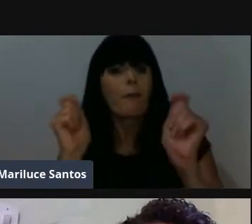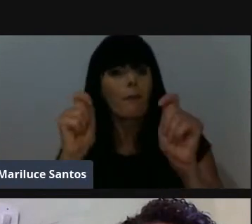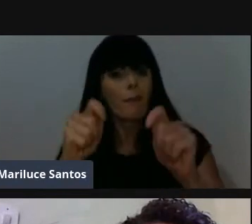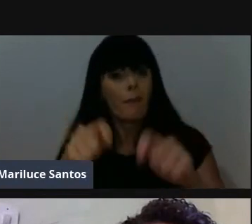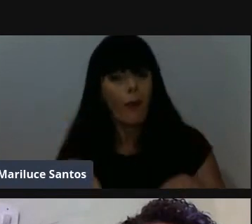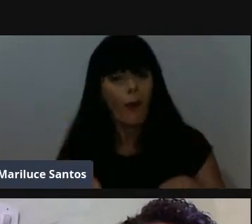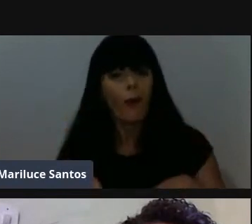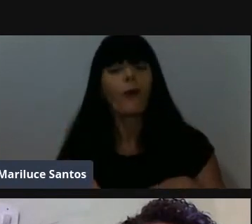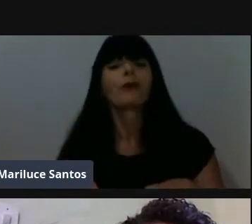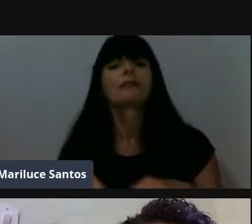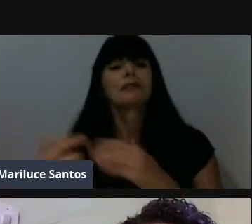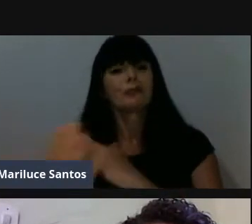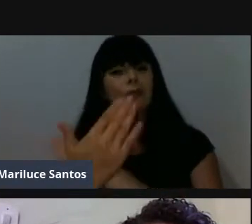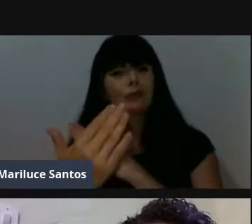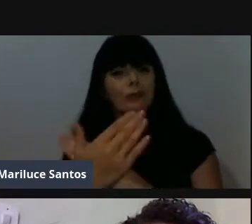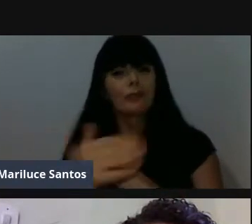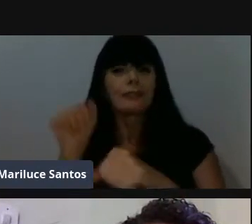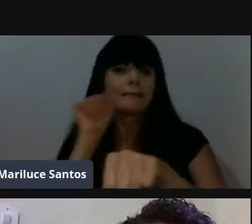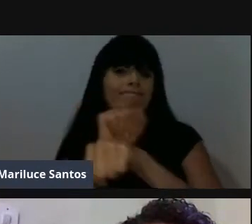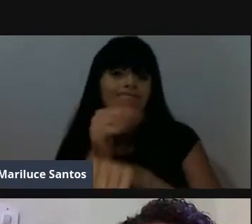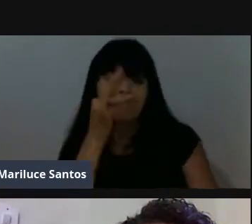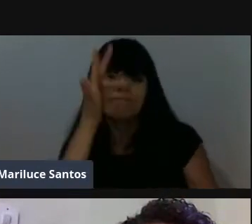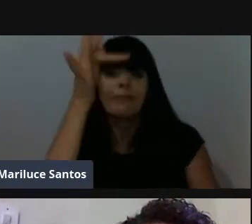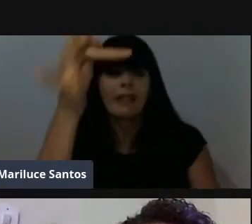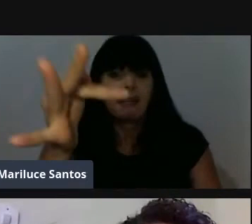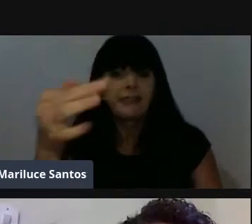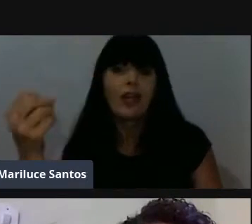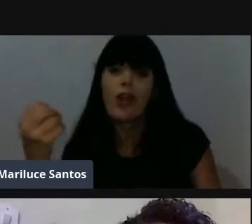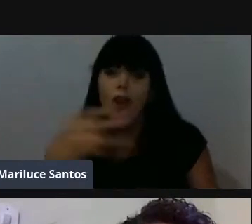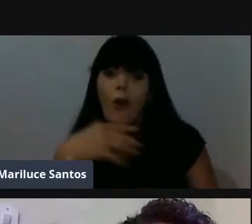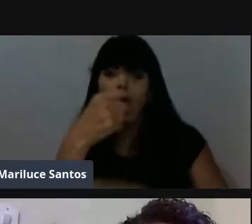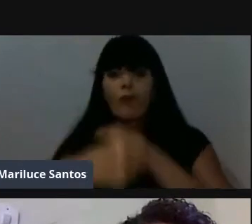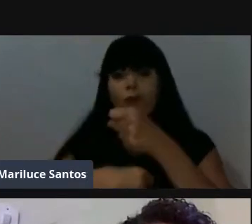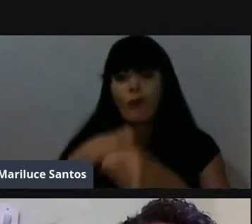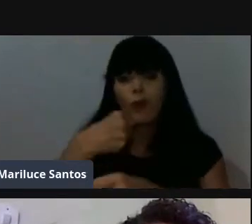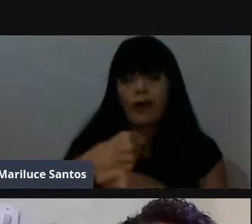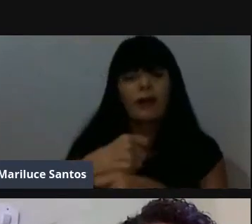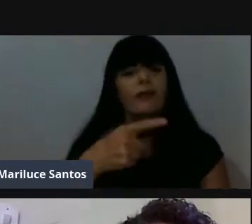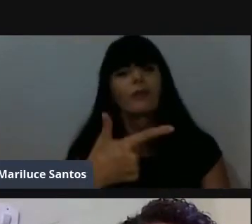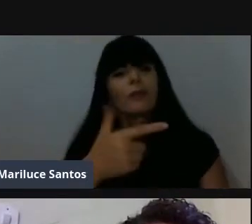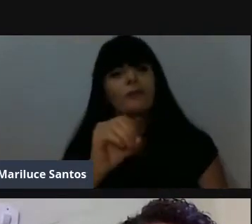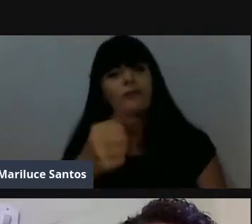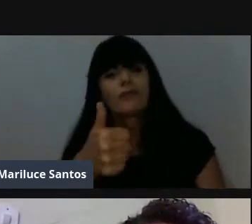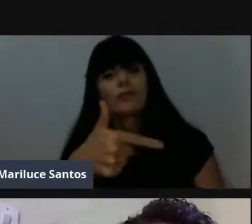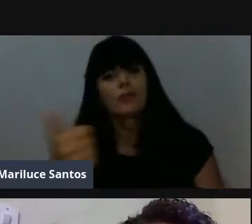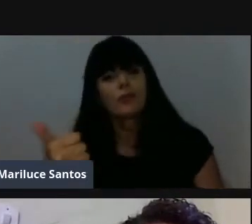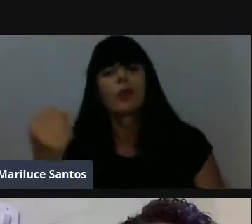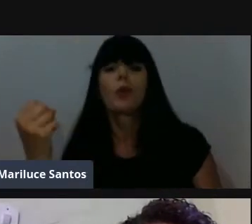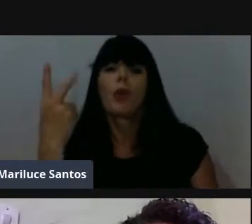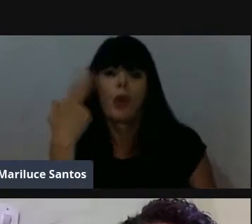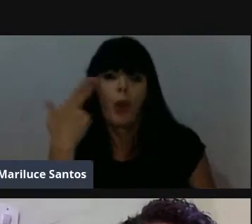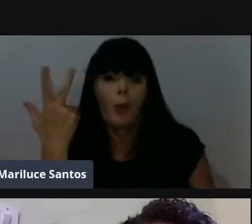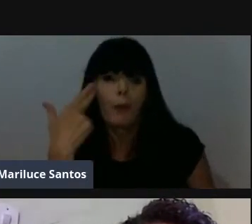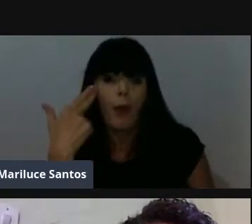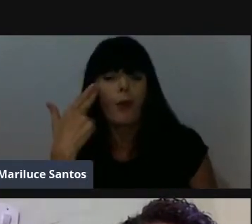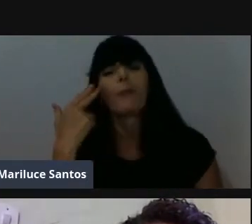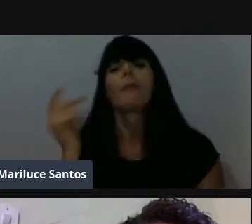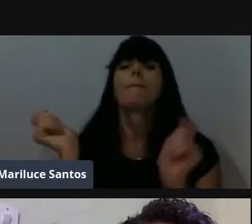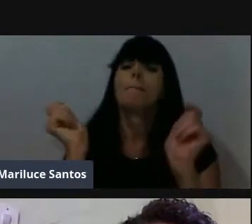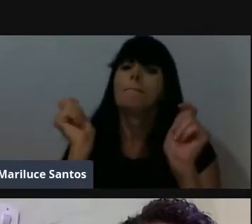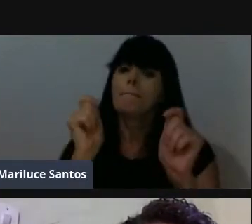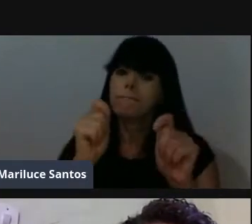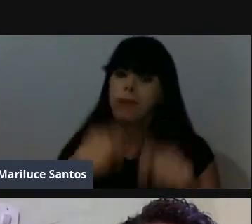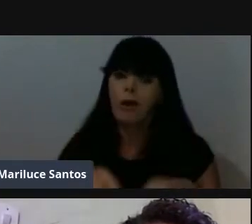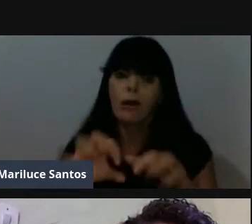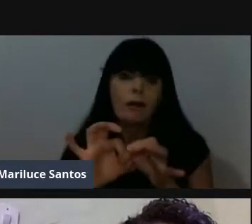reais de esperança para um ano de normalidades. que 2021 venha